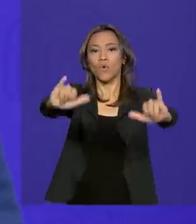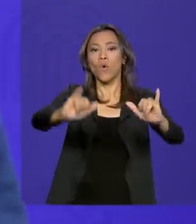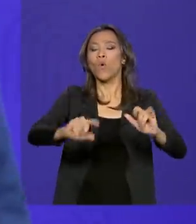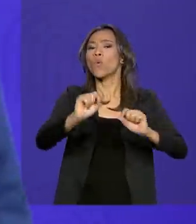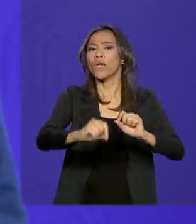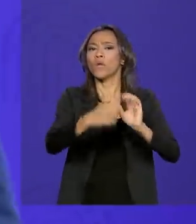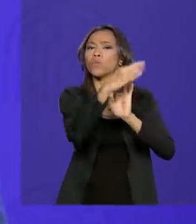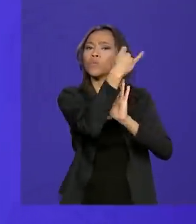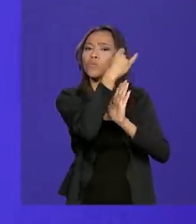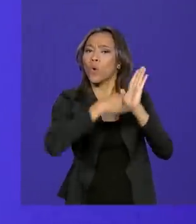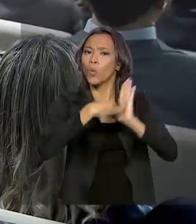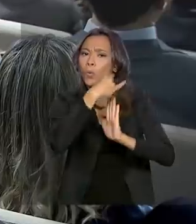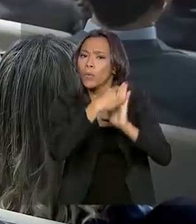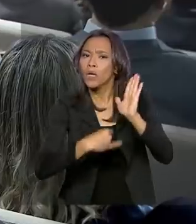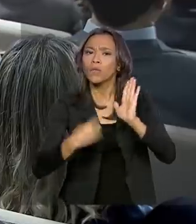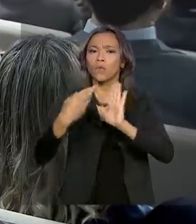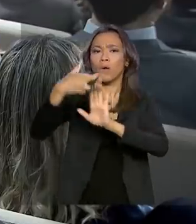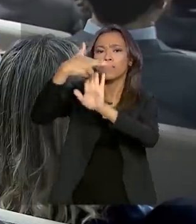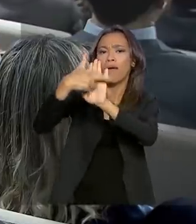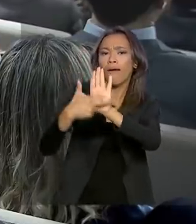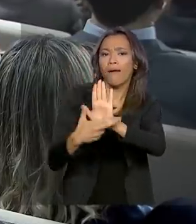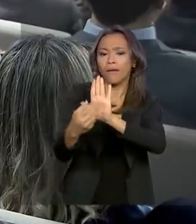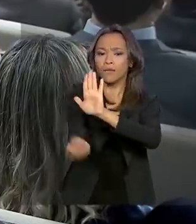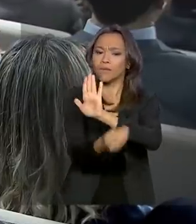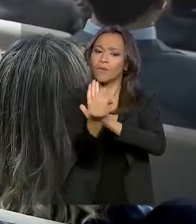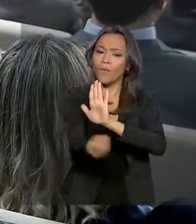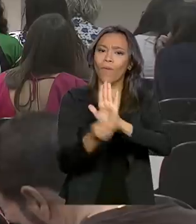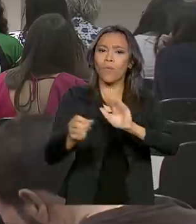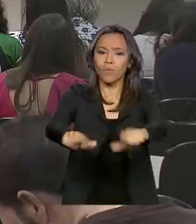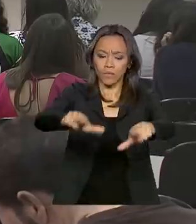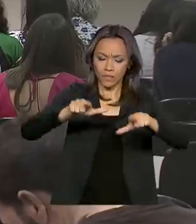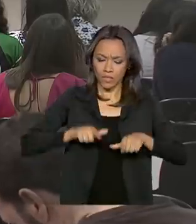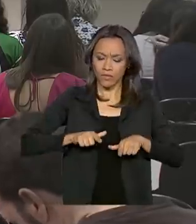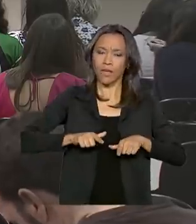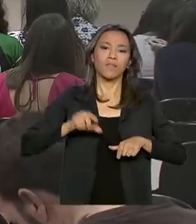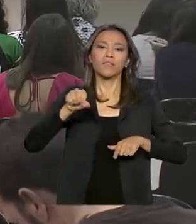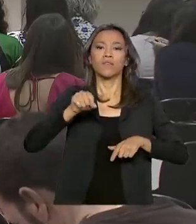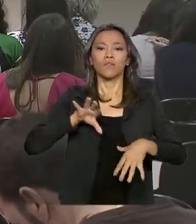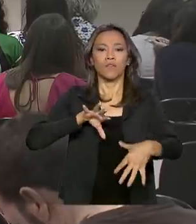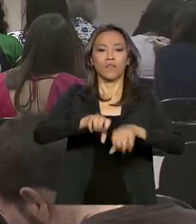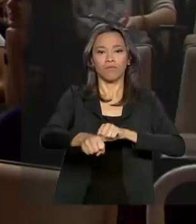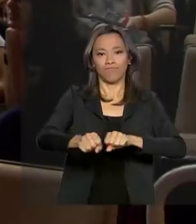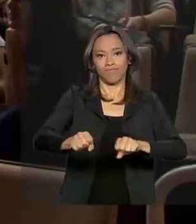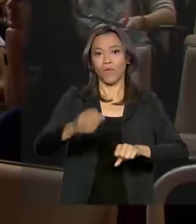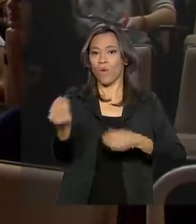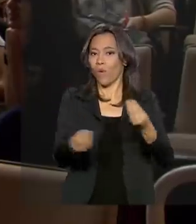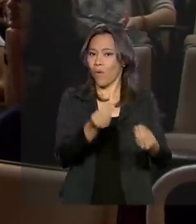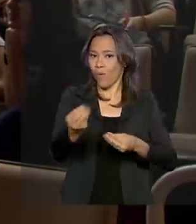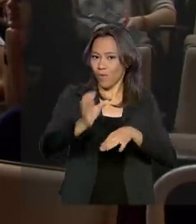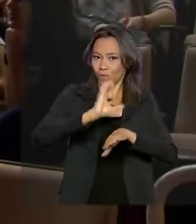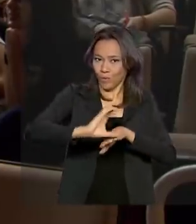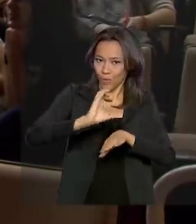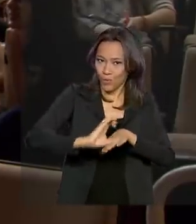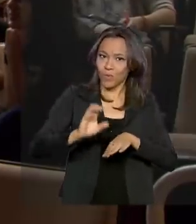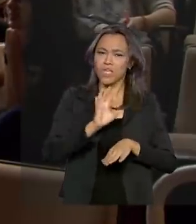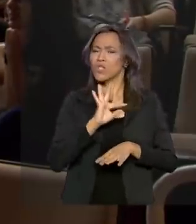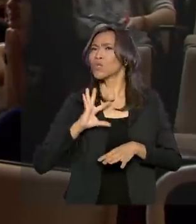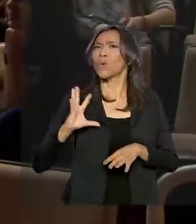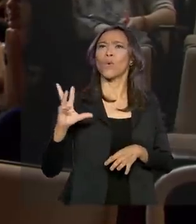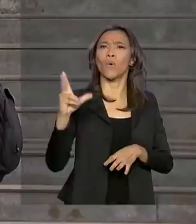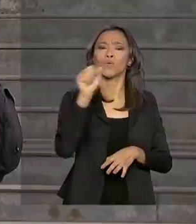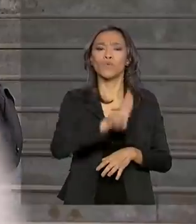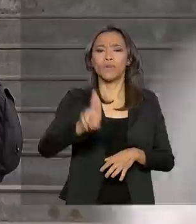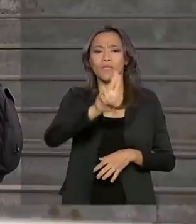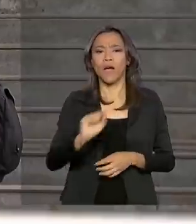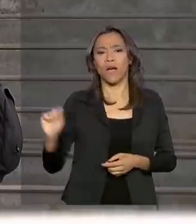detalhando regras de padronização da certificação digital. A previsão da pasta é que todas as instituições de ensino superior,